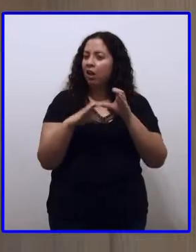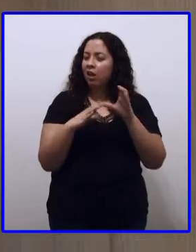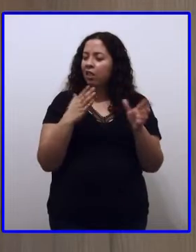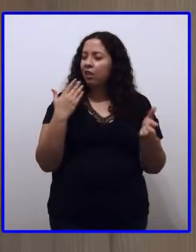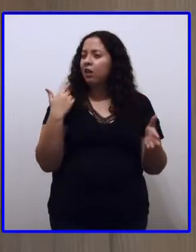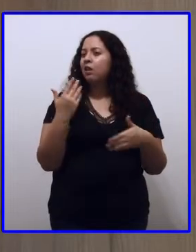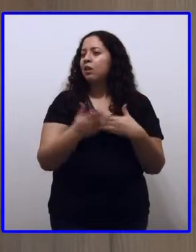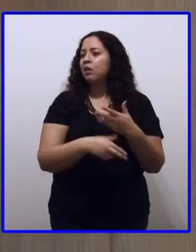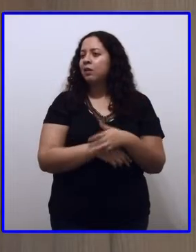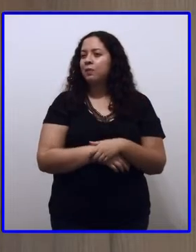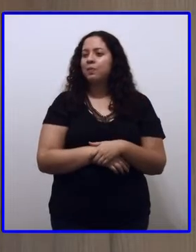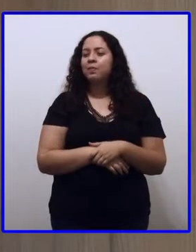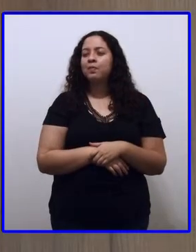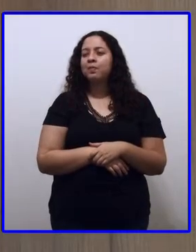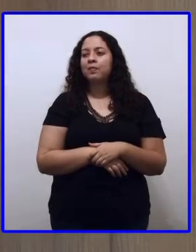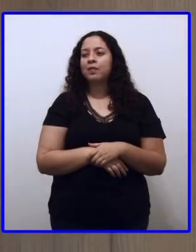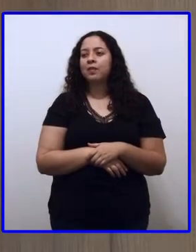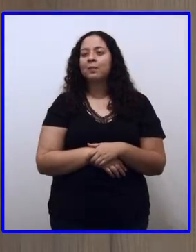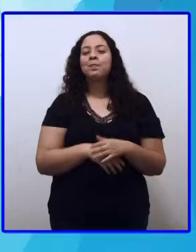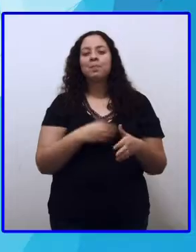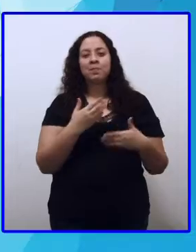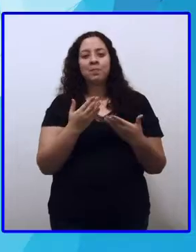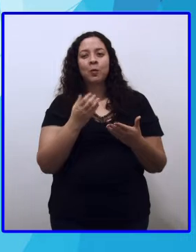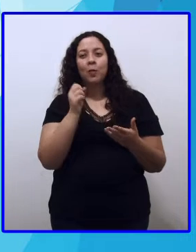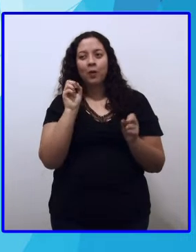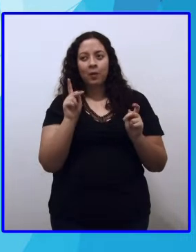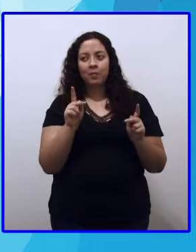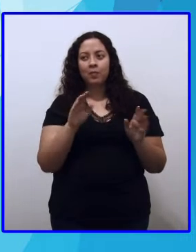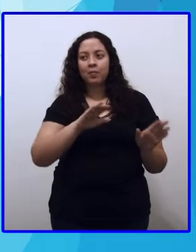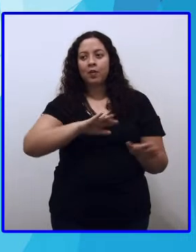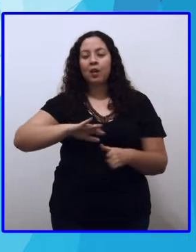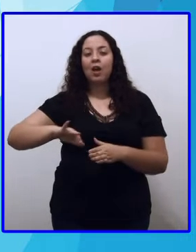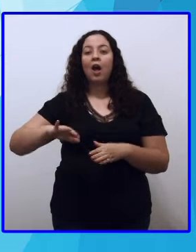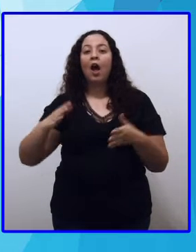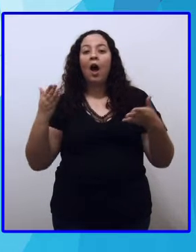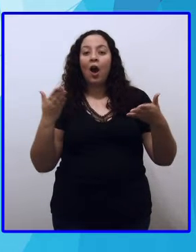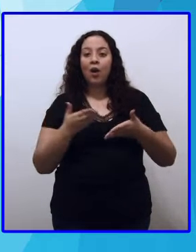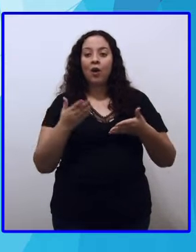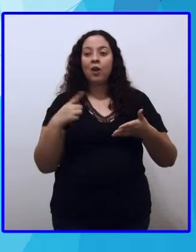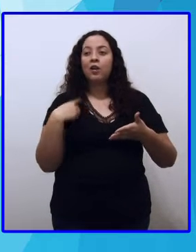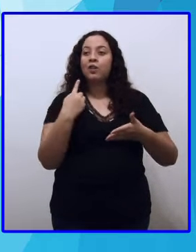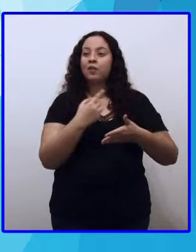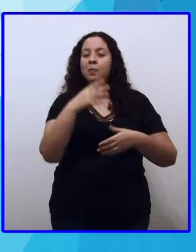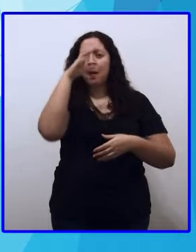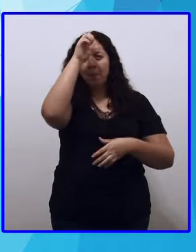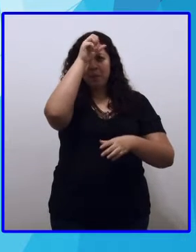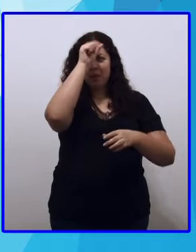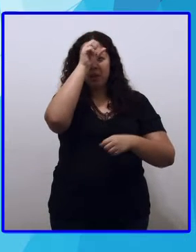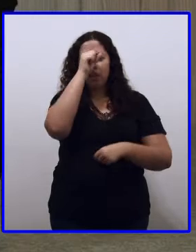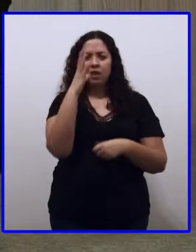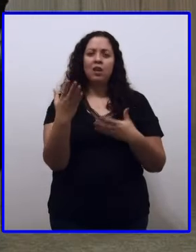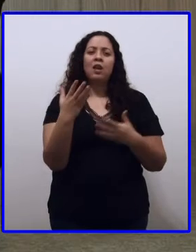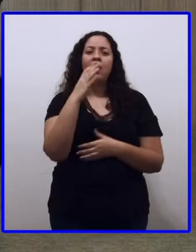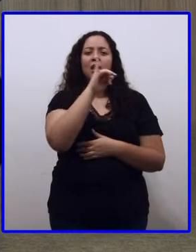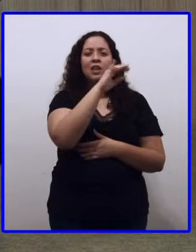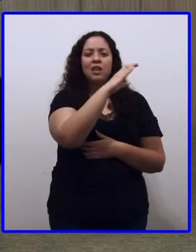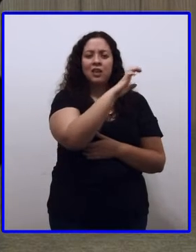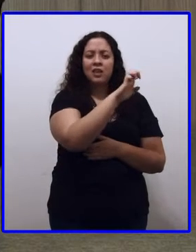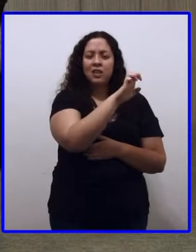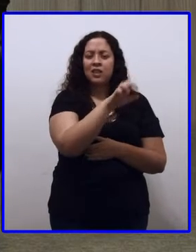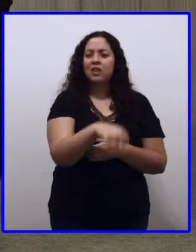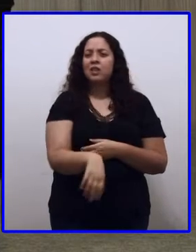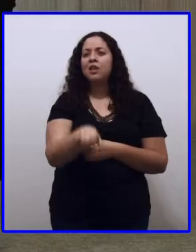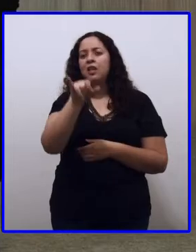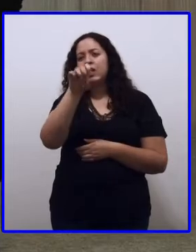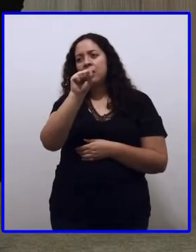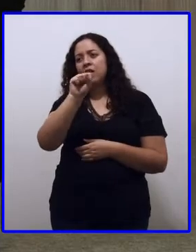ortografia. Olha aí na nossa tela. Hoje vamos aprender o isso e isso, né, Pro Camila? Isso mesmo. O